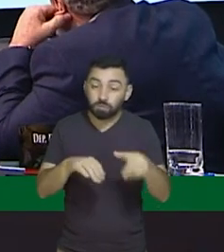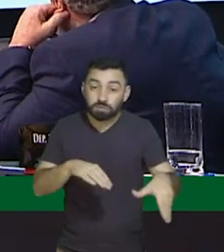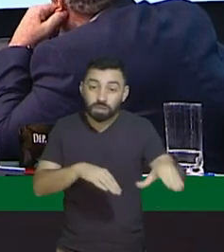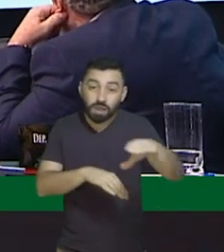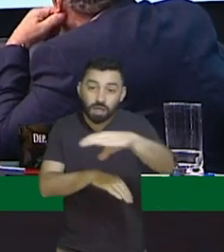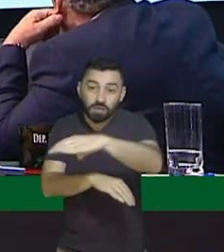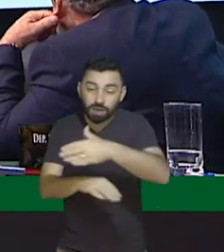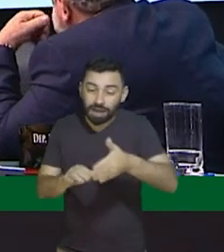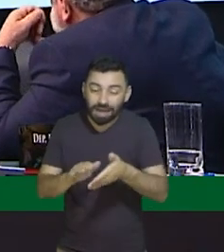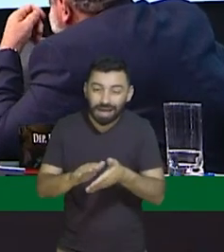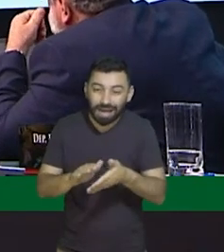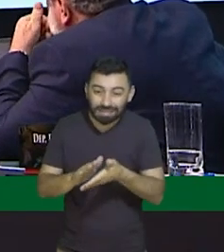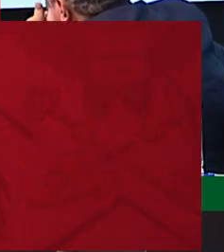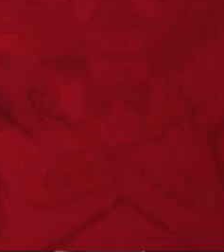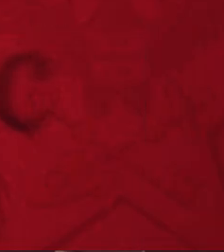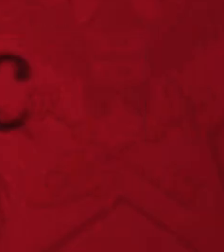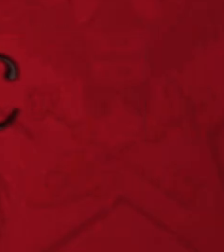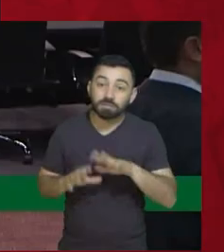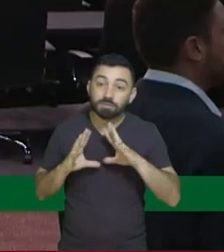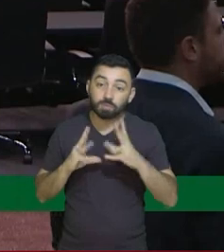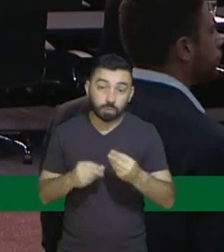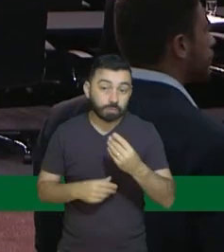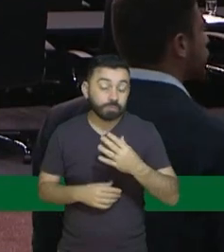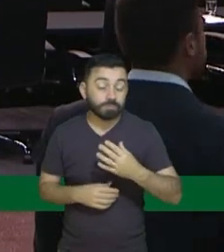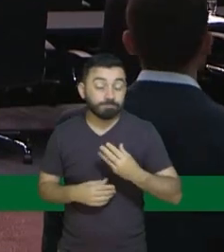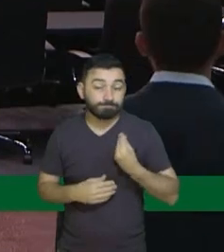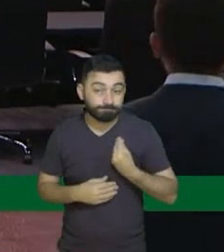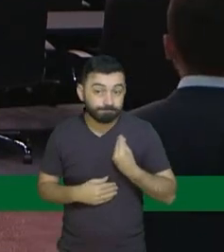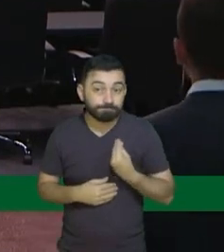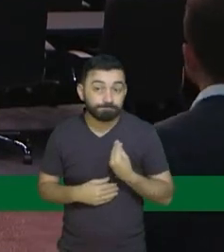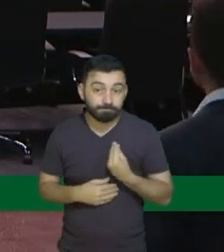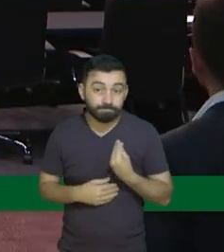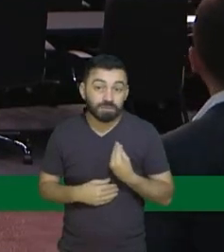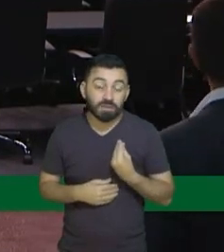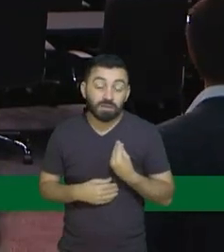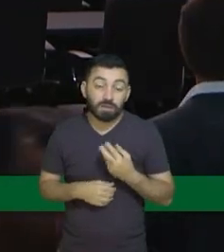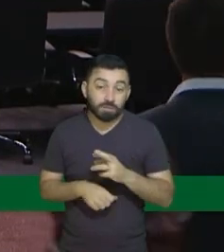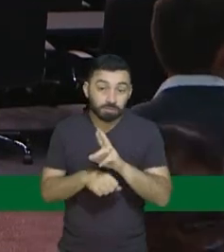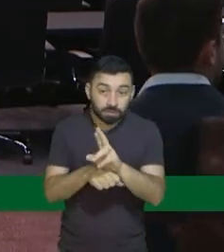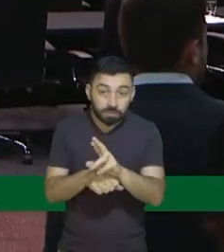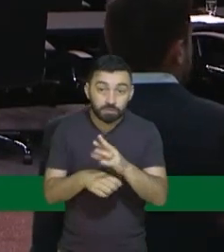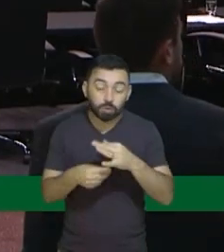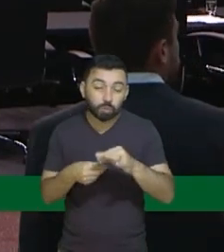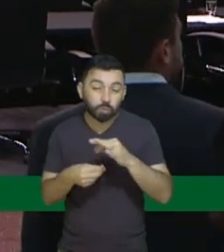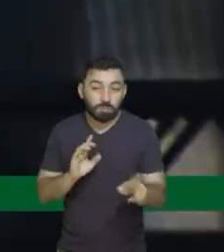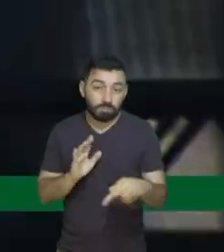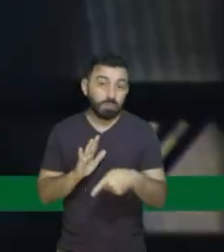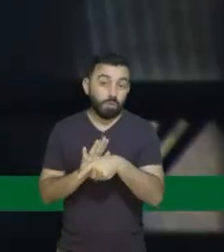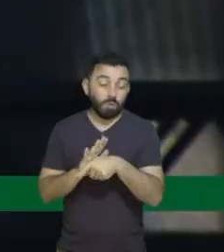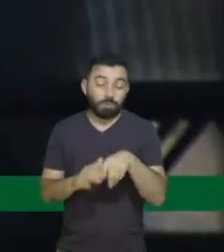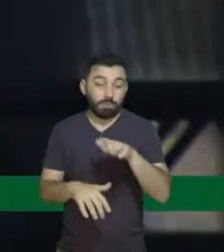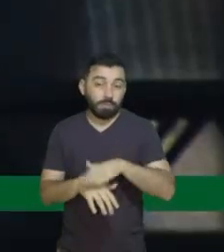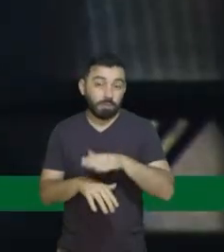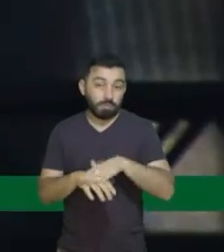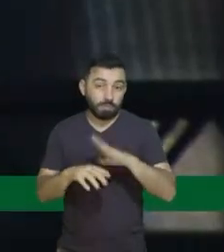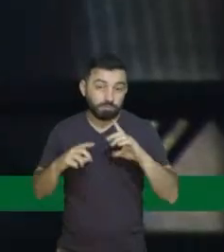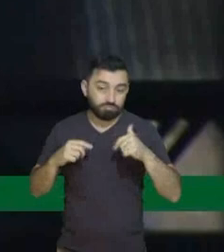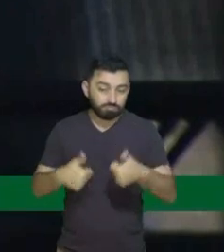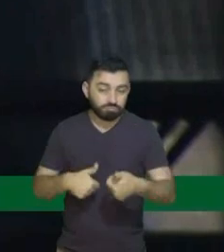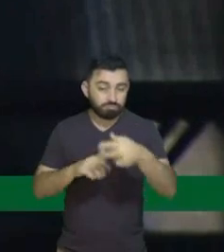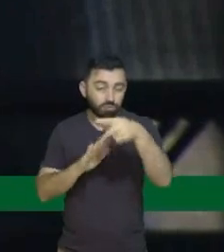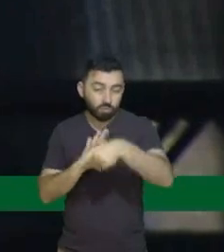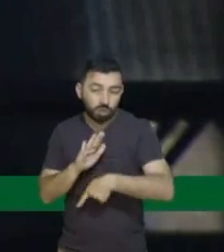saída, é importante. Isabel Baggio apresentou o Instituto José Pascoal Baggio, que há 20 anos